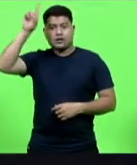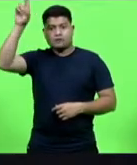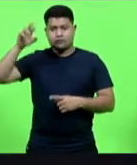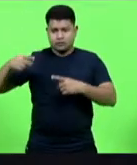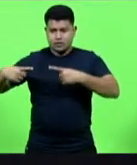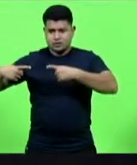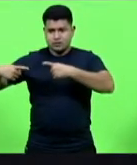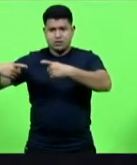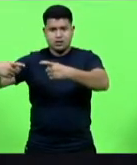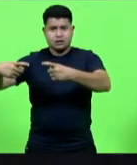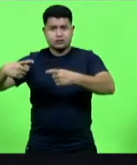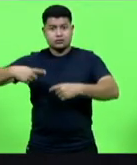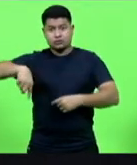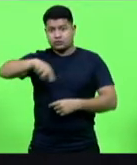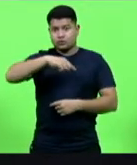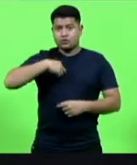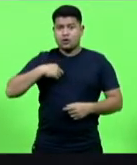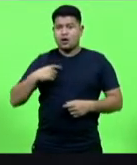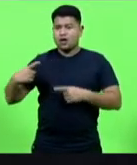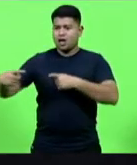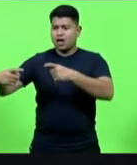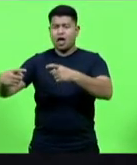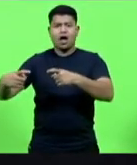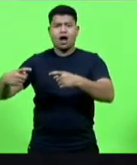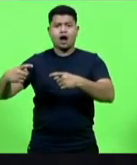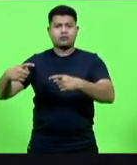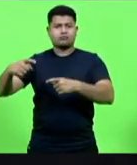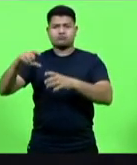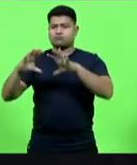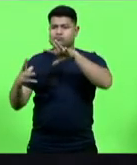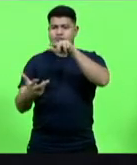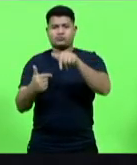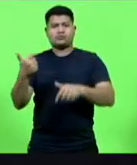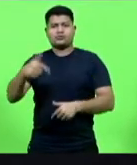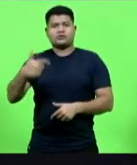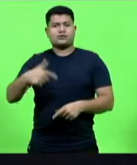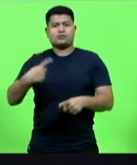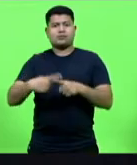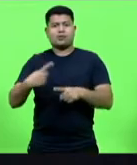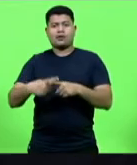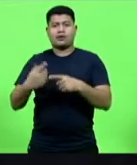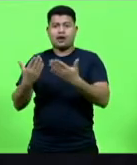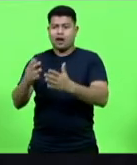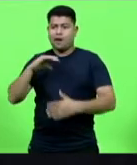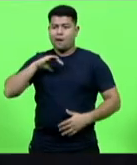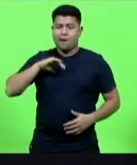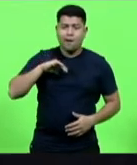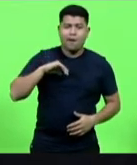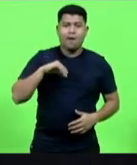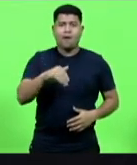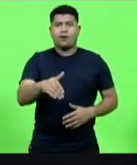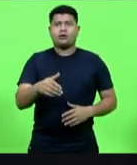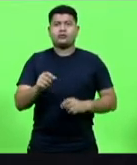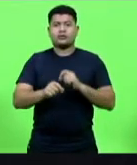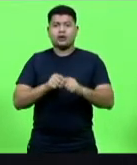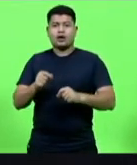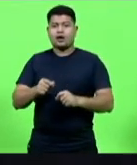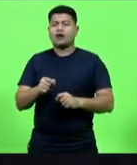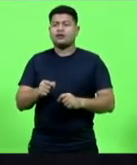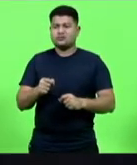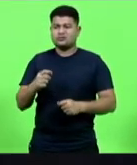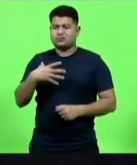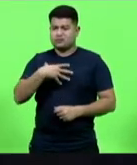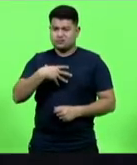nós não teríamos guerra no mundo, porque elas não teriam coragem de colocar os seus filhos nos campos de